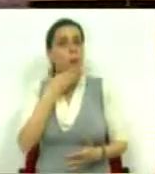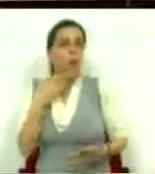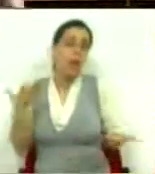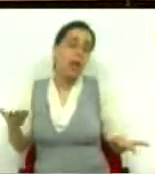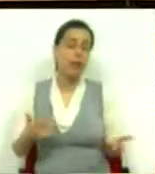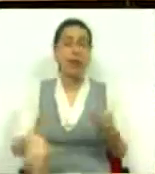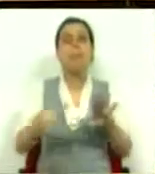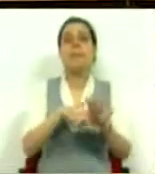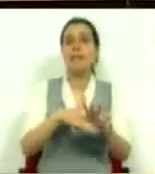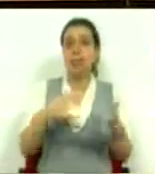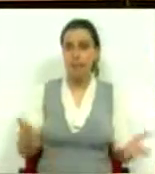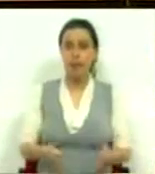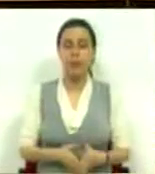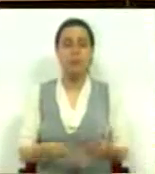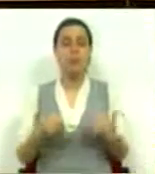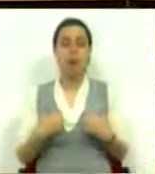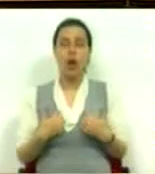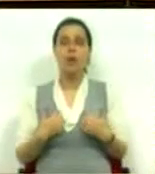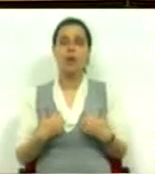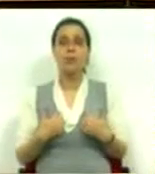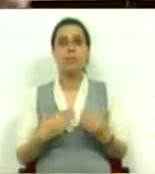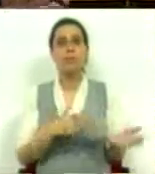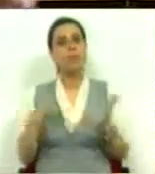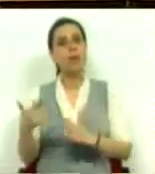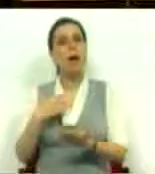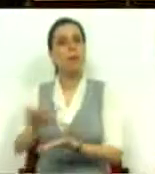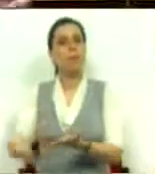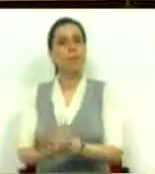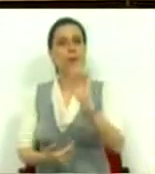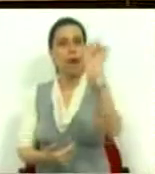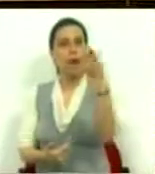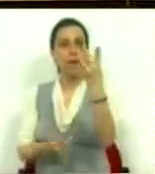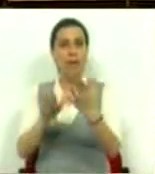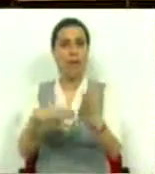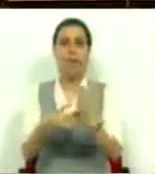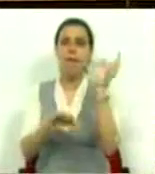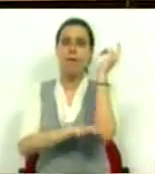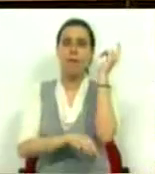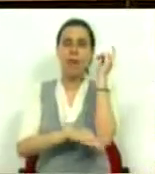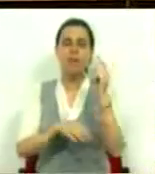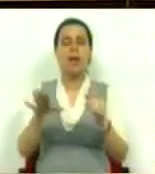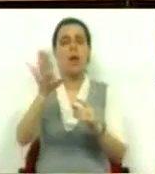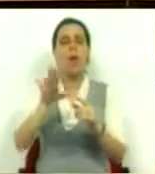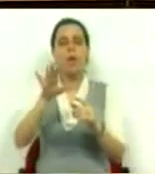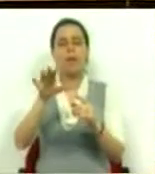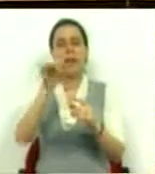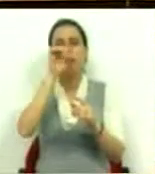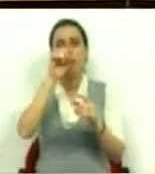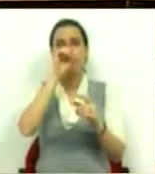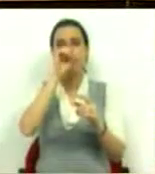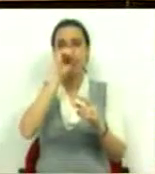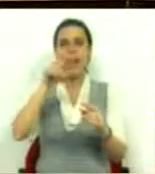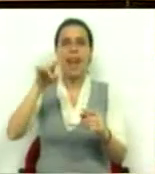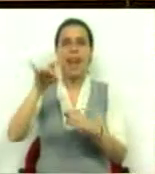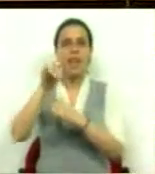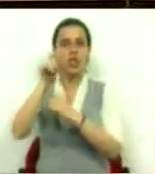e seja participado. Nós, lateralmente, apresentamos duas propostas. Uma freguesia do Parque das Nações, que, aliás,